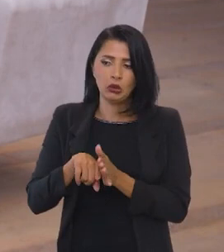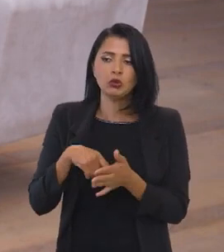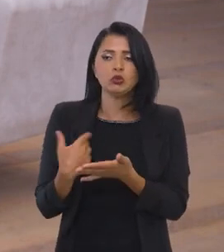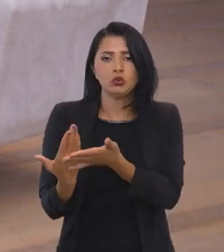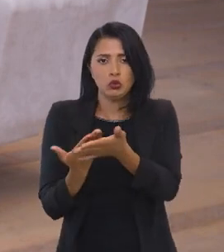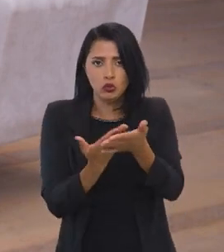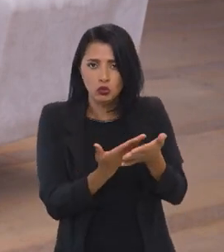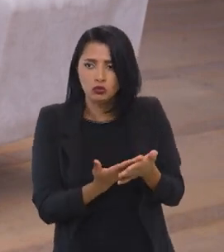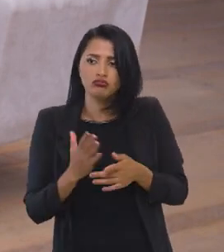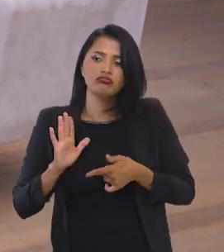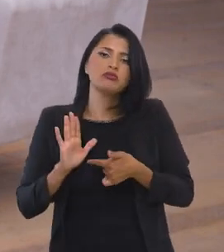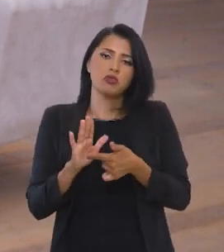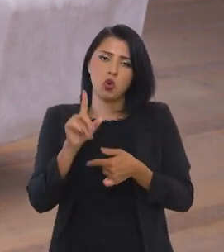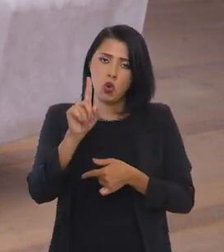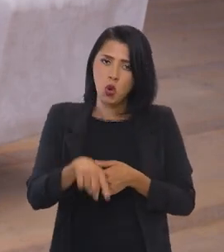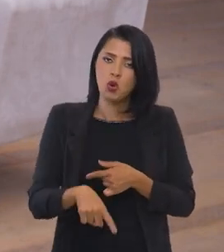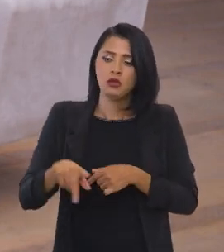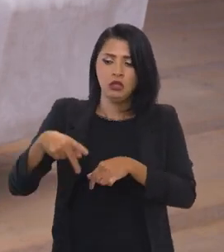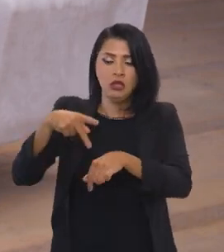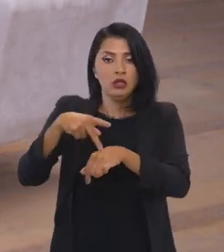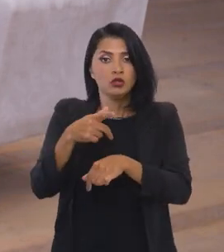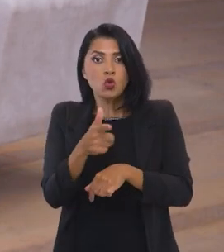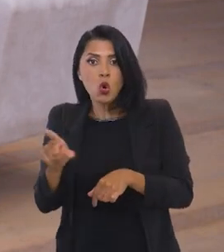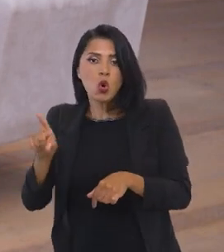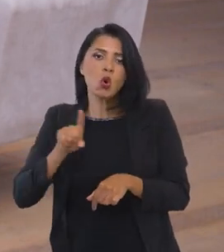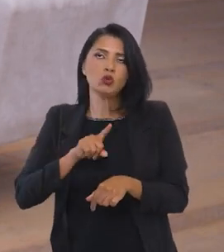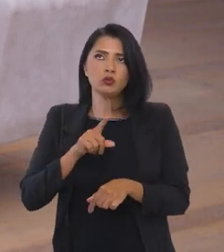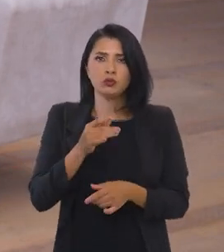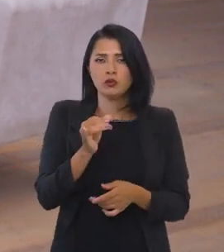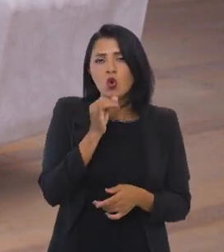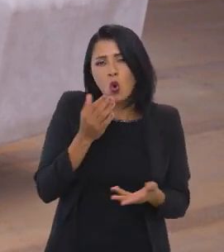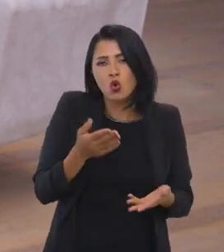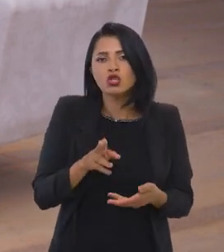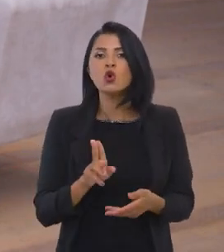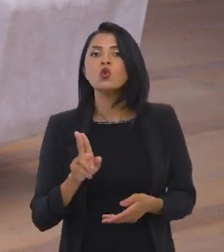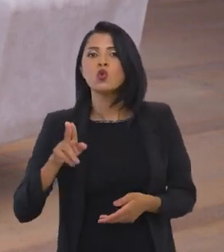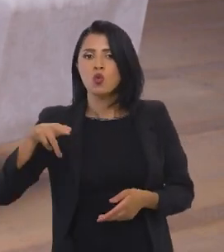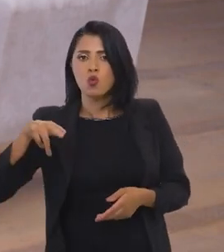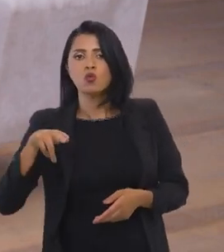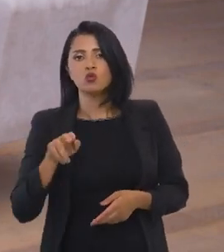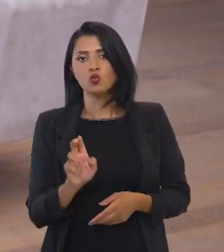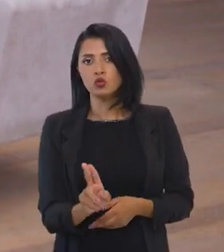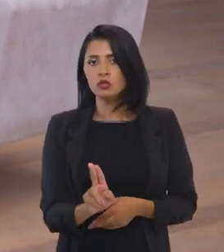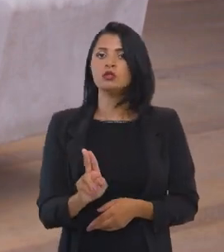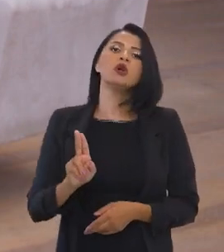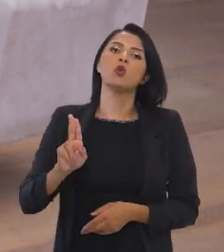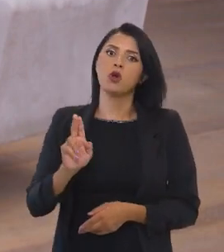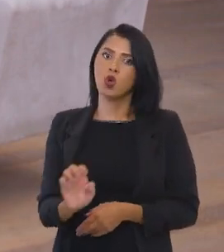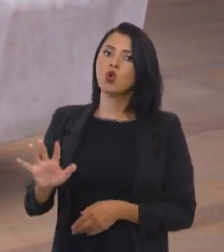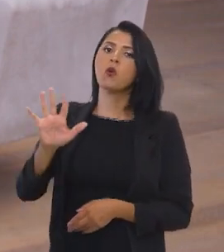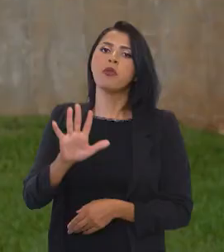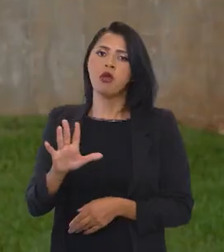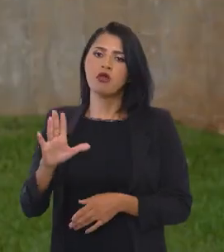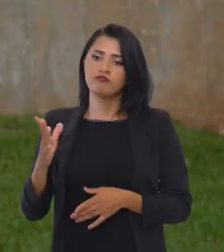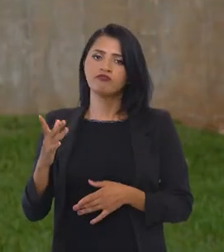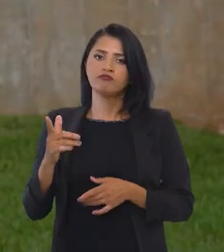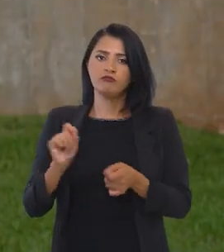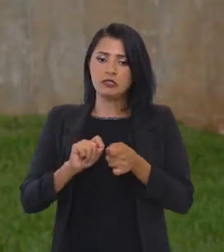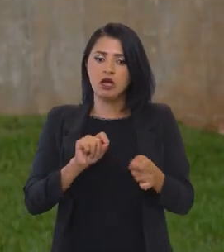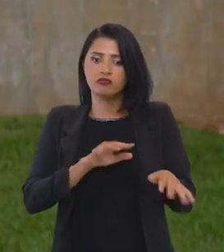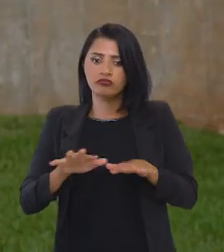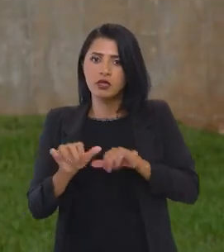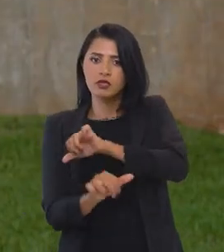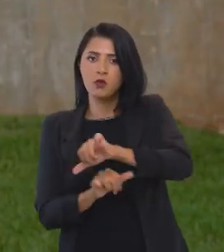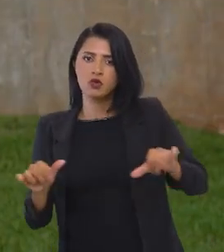tem estudos internacionais que mostram isso. Os países hoje da União Europeia fizeram esse movimento nos anos